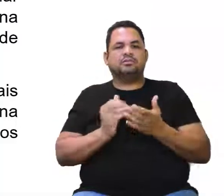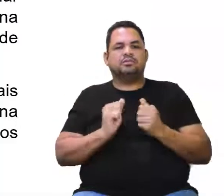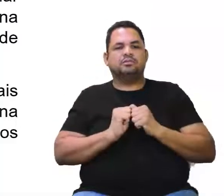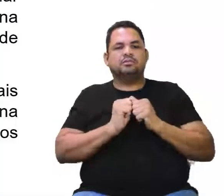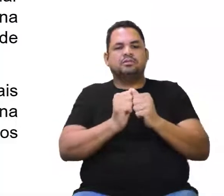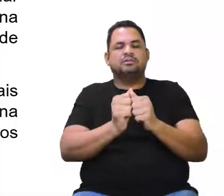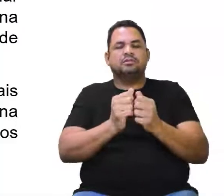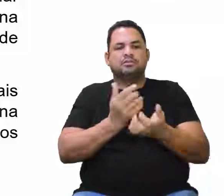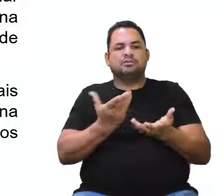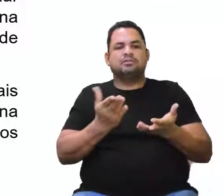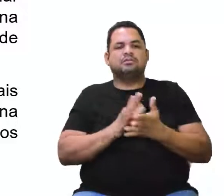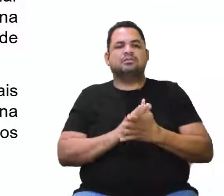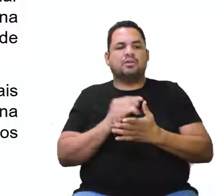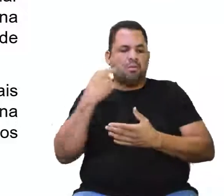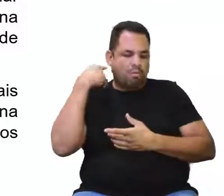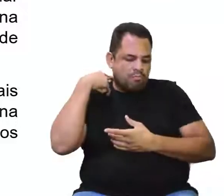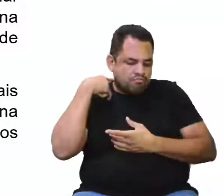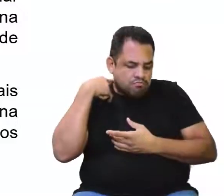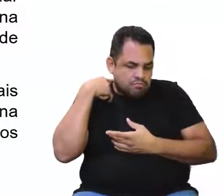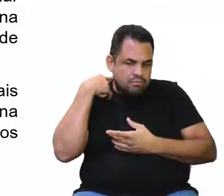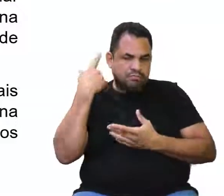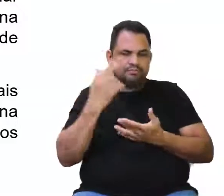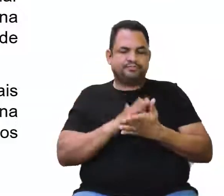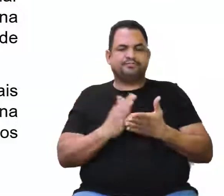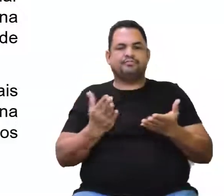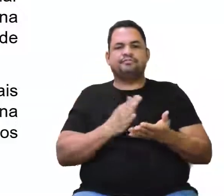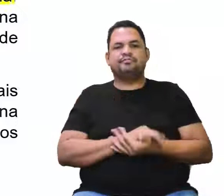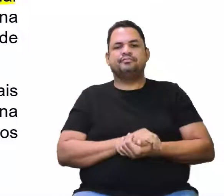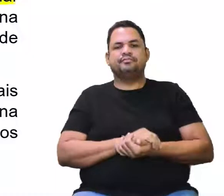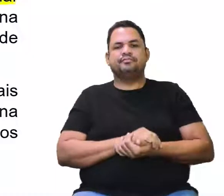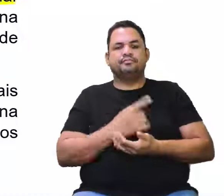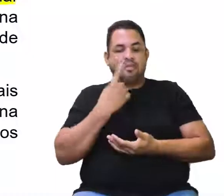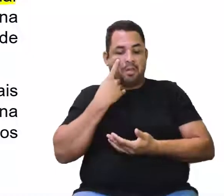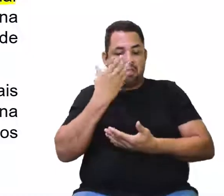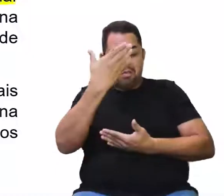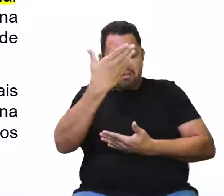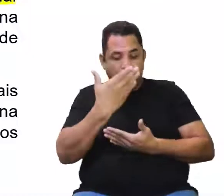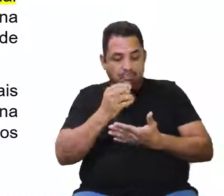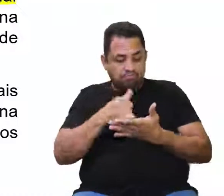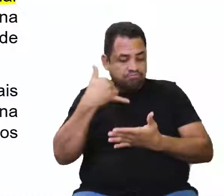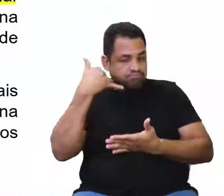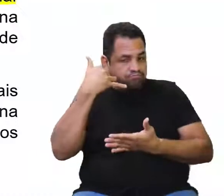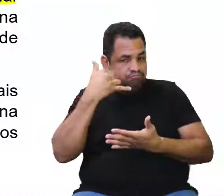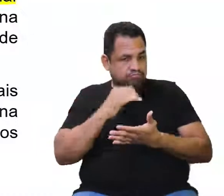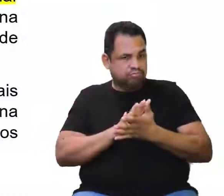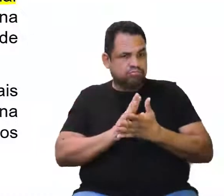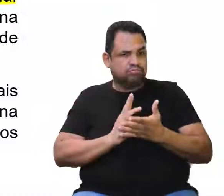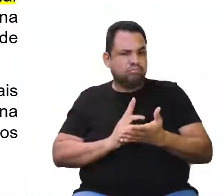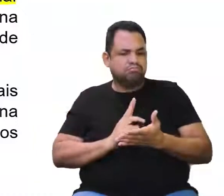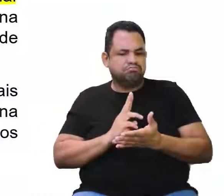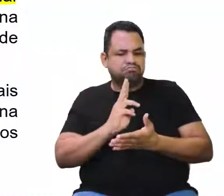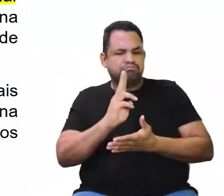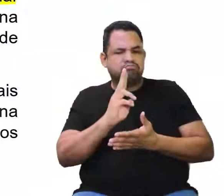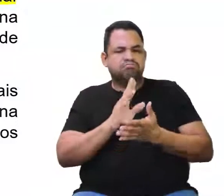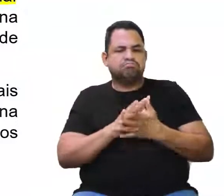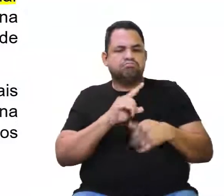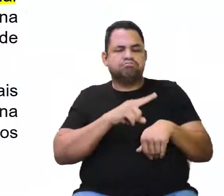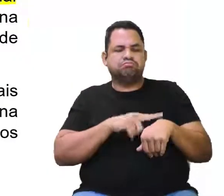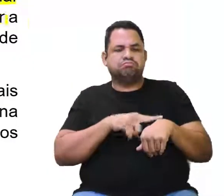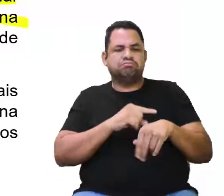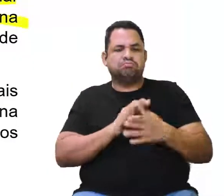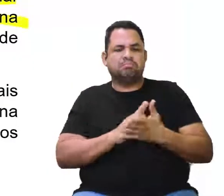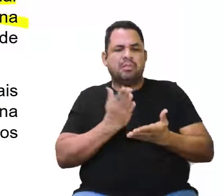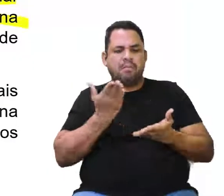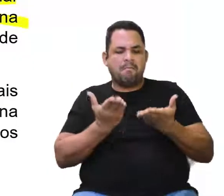acompanhar, conforme a inclinação do pescoço para frente, para olhar a tela do celular, por longos períodos, o